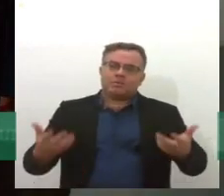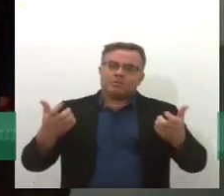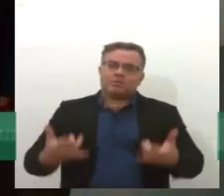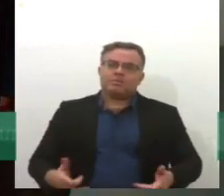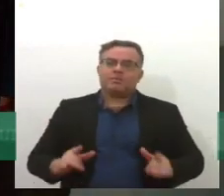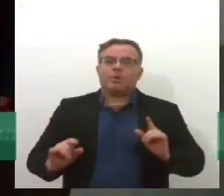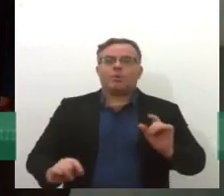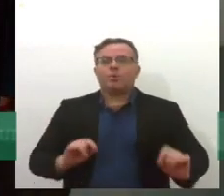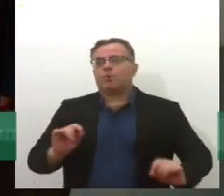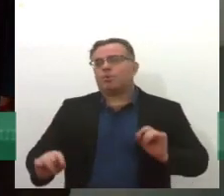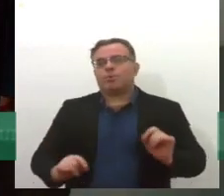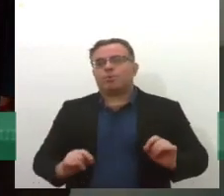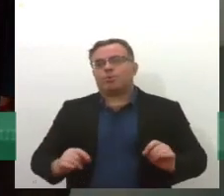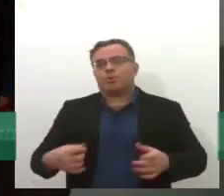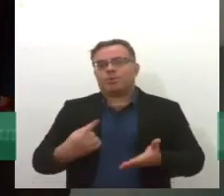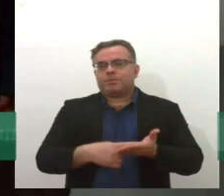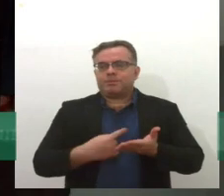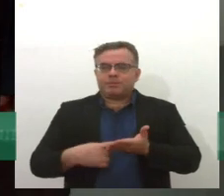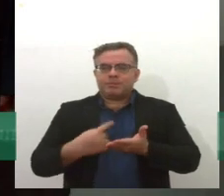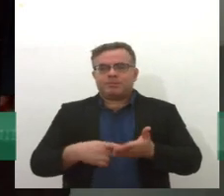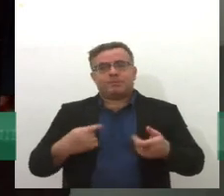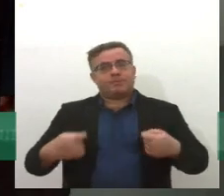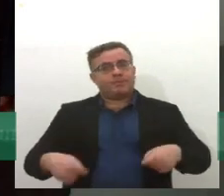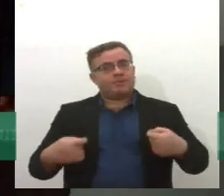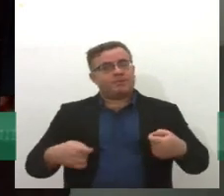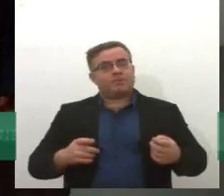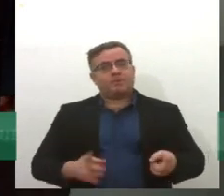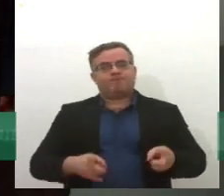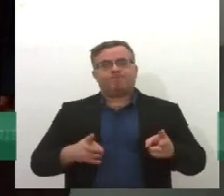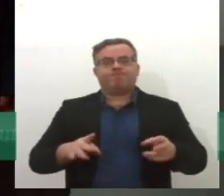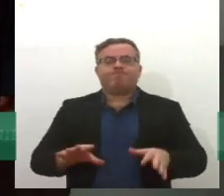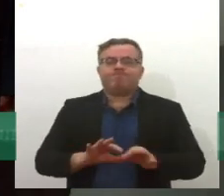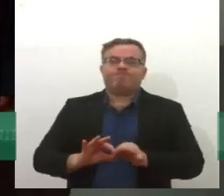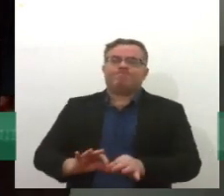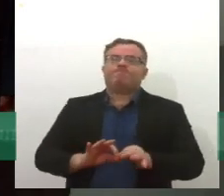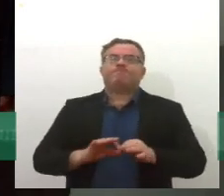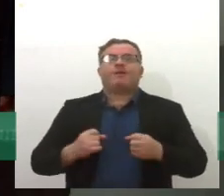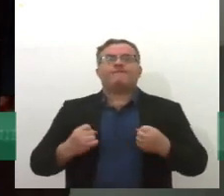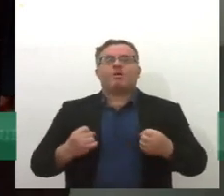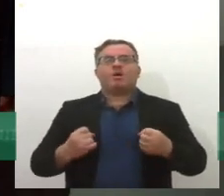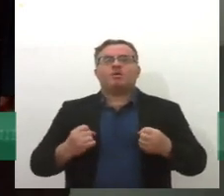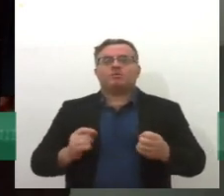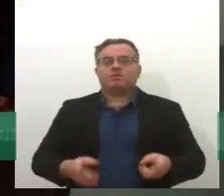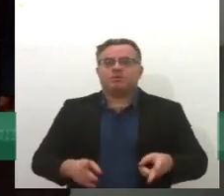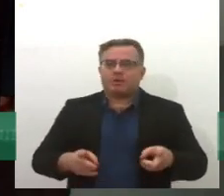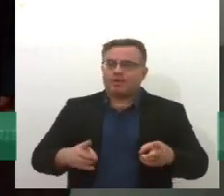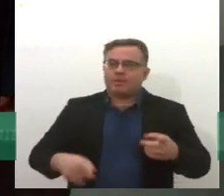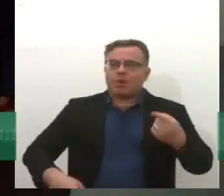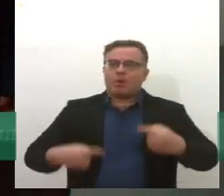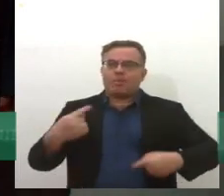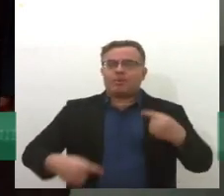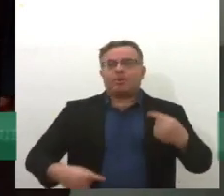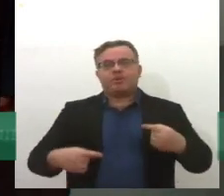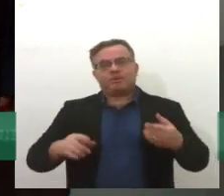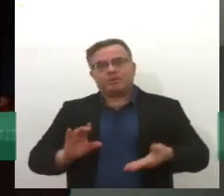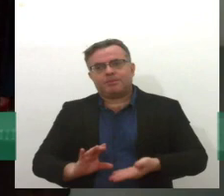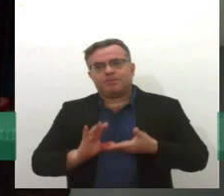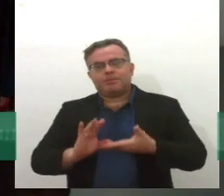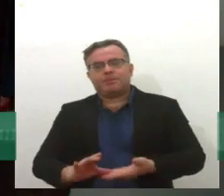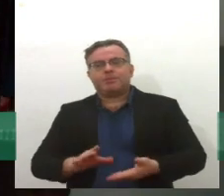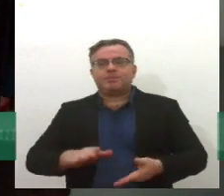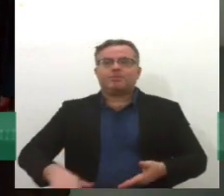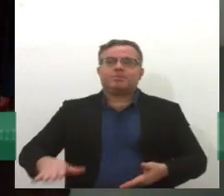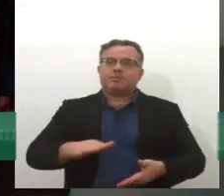Vocês acham que é uma tendência ou é preciso realmente se unir e fortalecer mais para que essas políticas e os investimentos, tanto nível